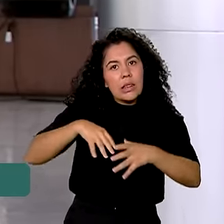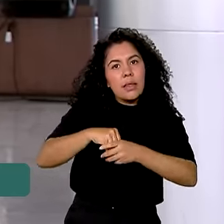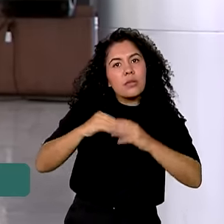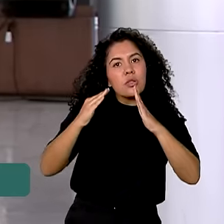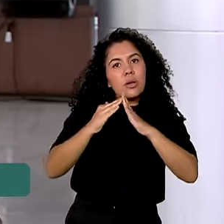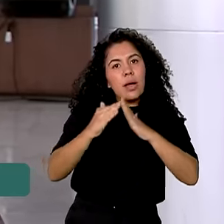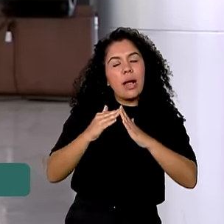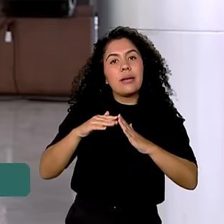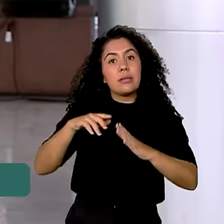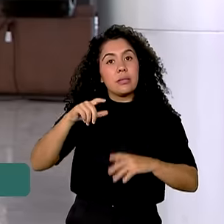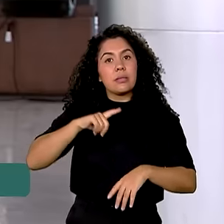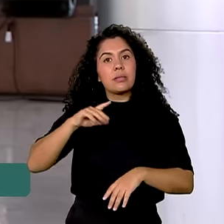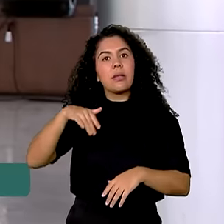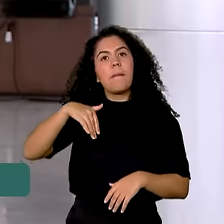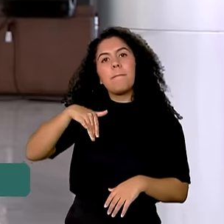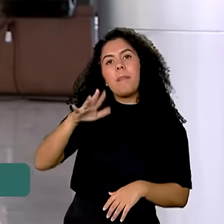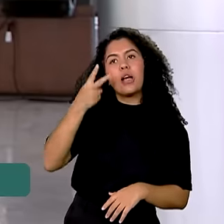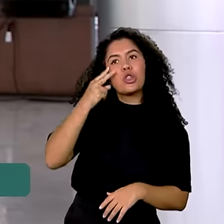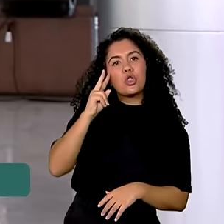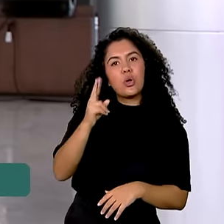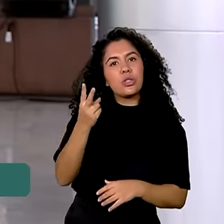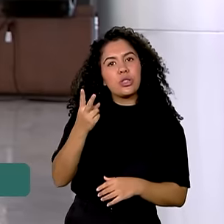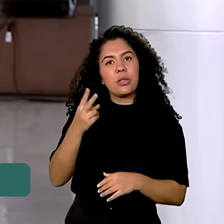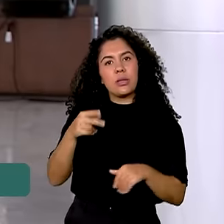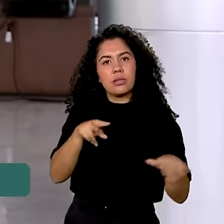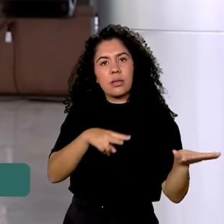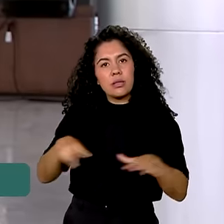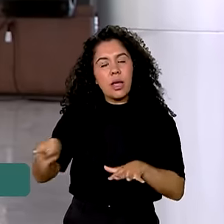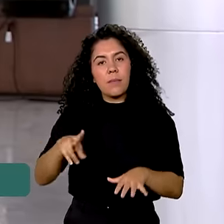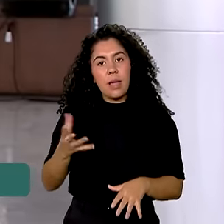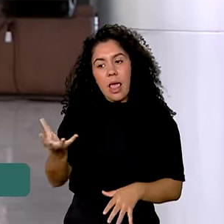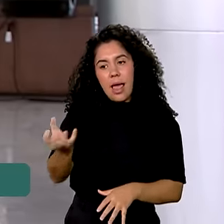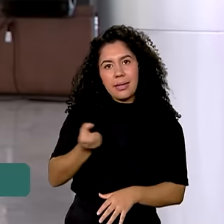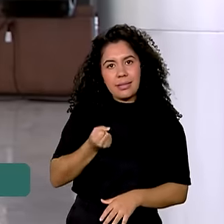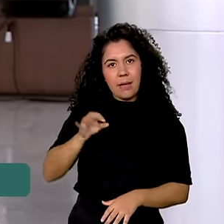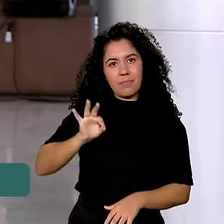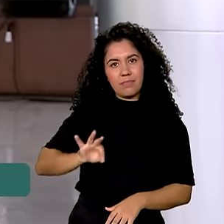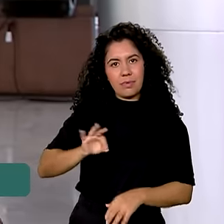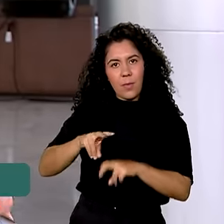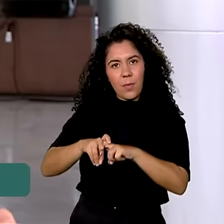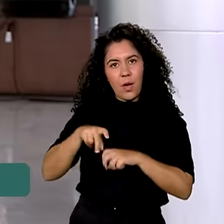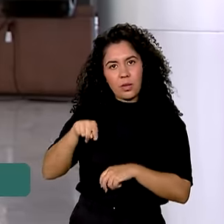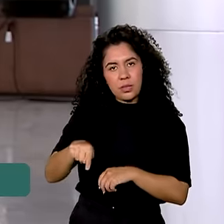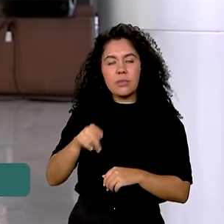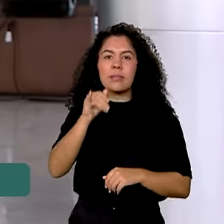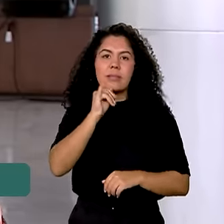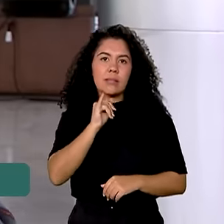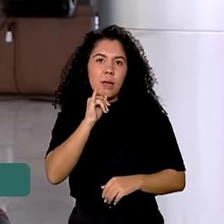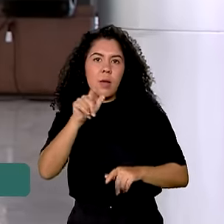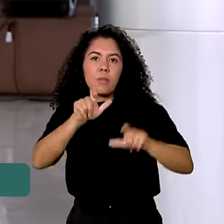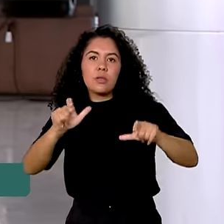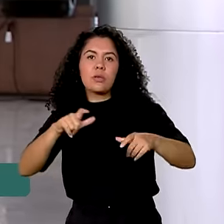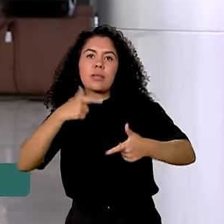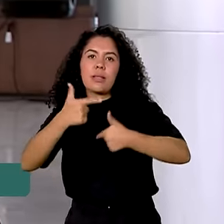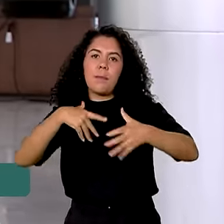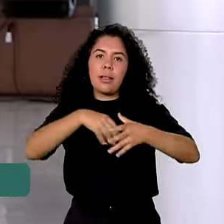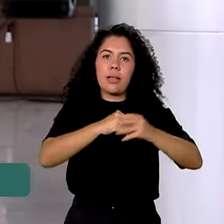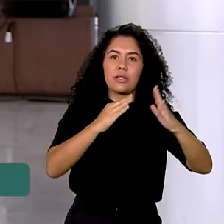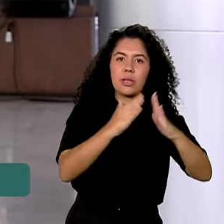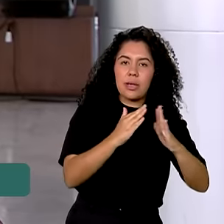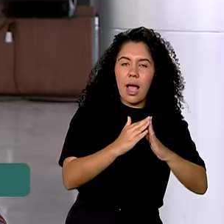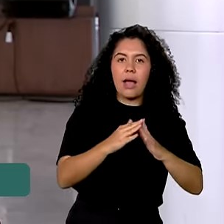sendo mais de dois dias por semana, e recebe pagamento por isso, como os empregados domésticos, jardineiros,